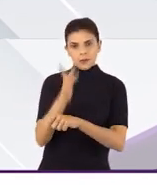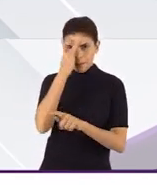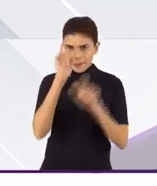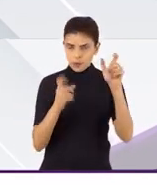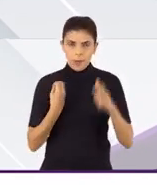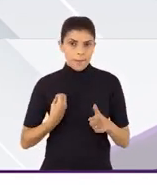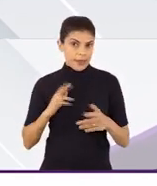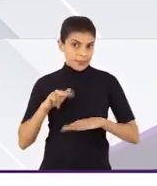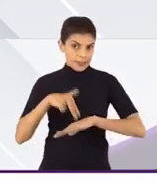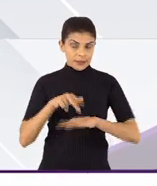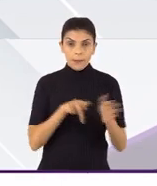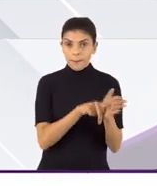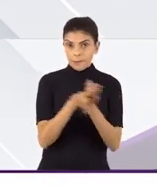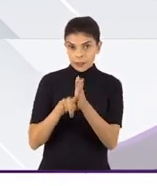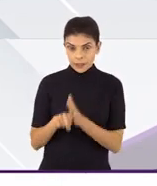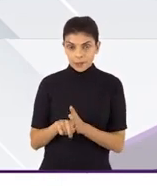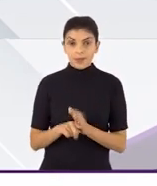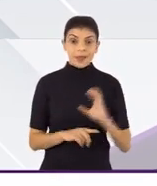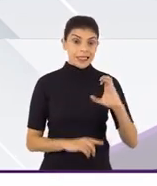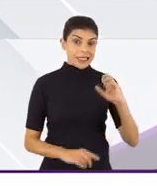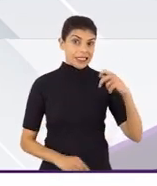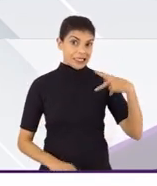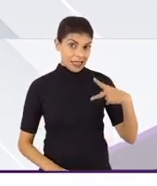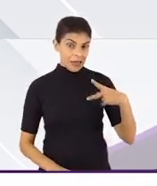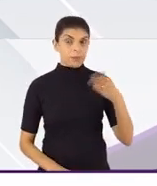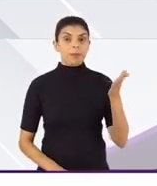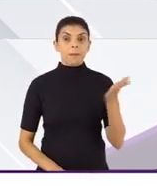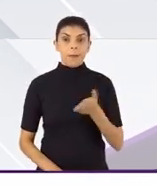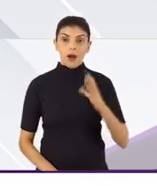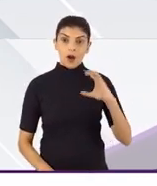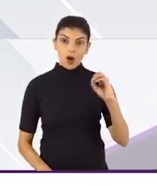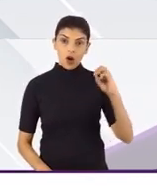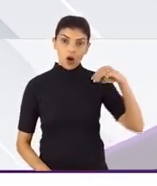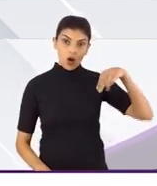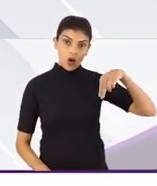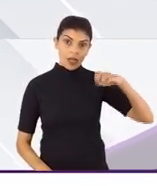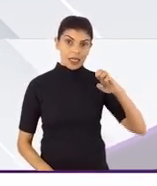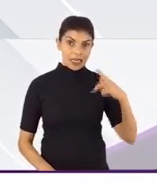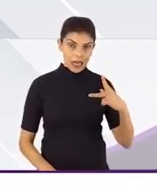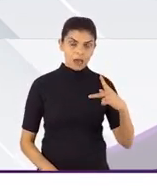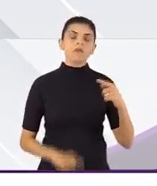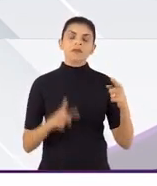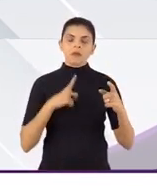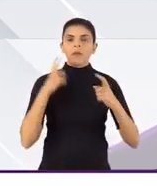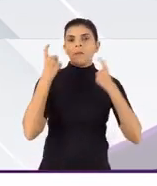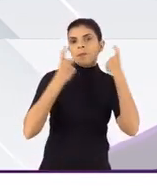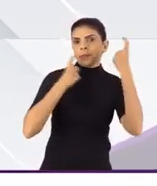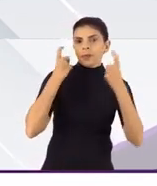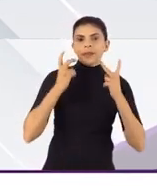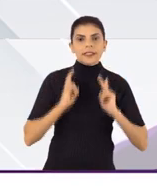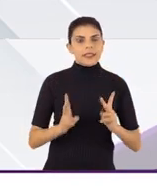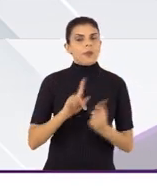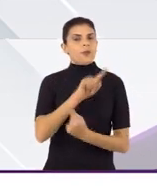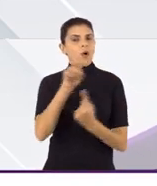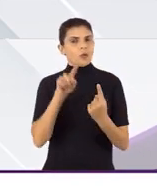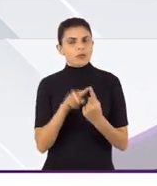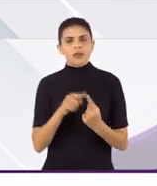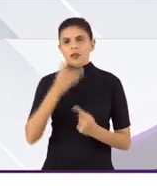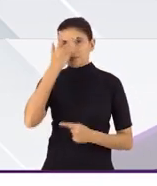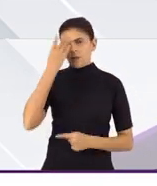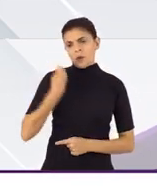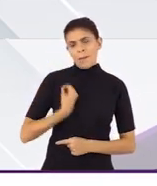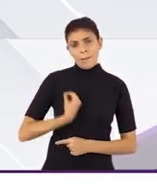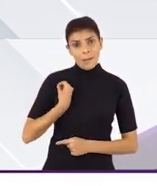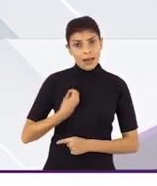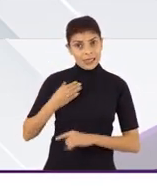acreditação. O sistema CEP-CONEP, então, é voltado para os